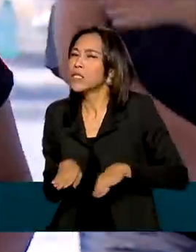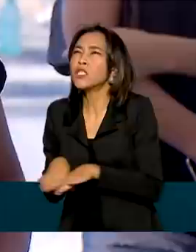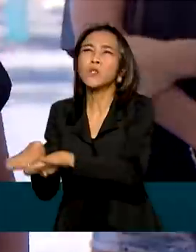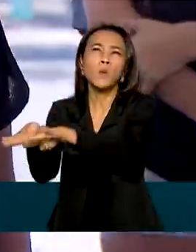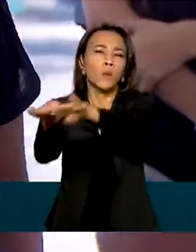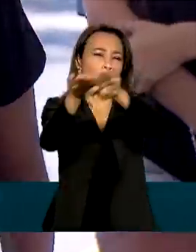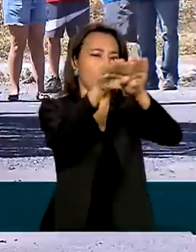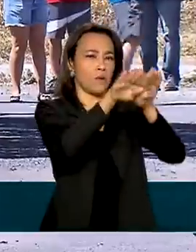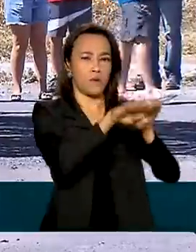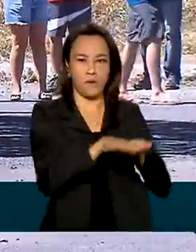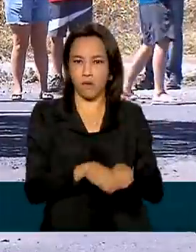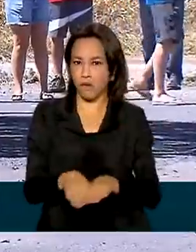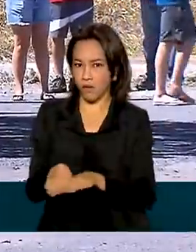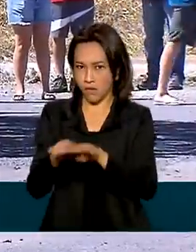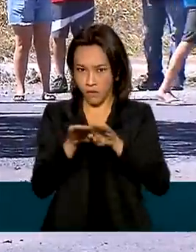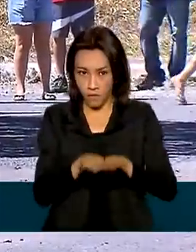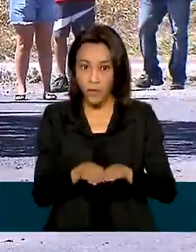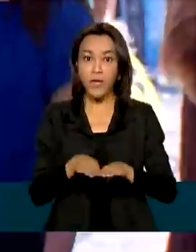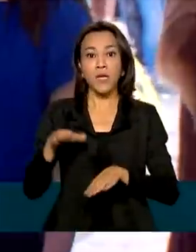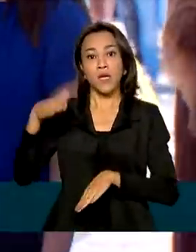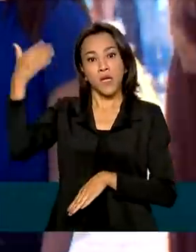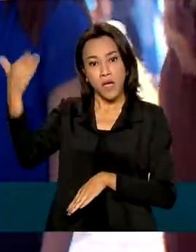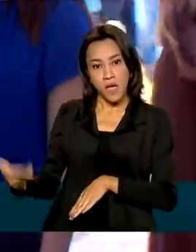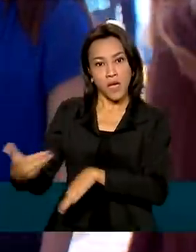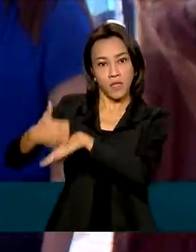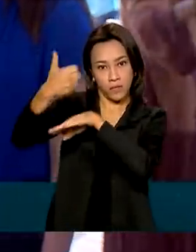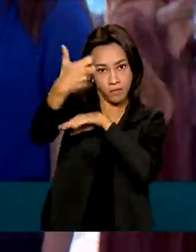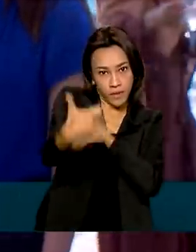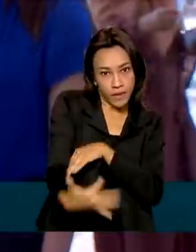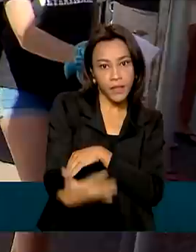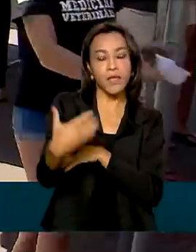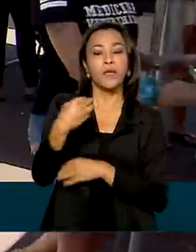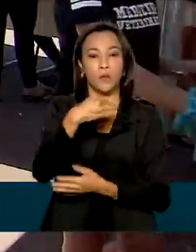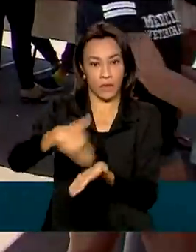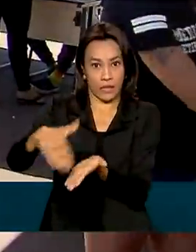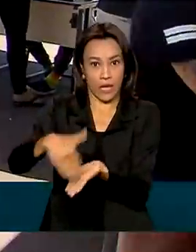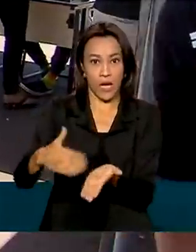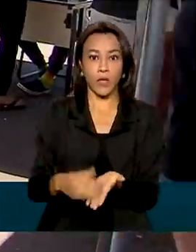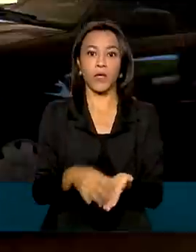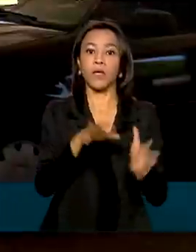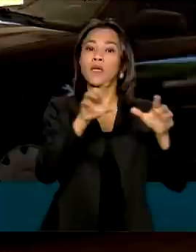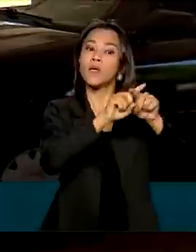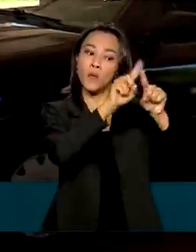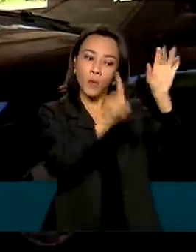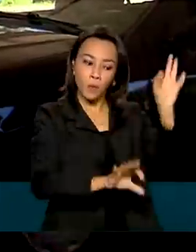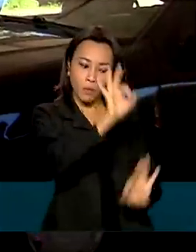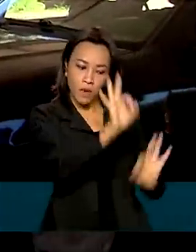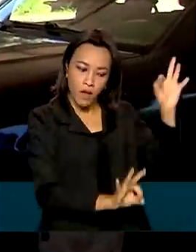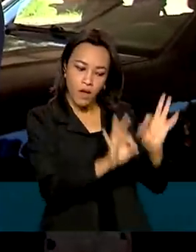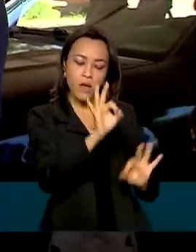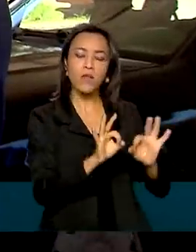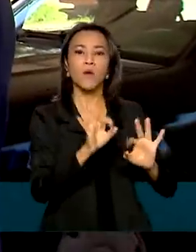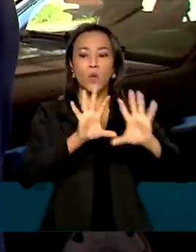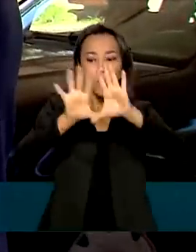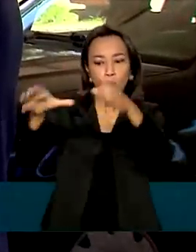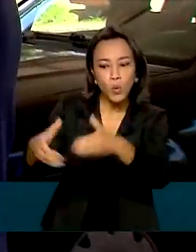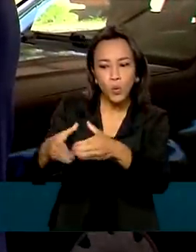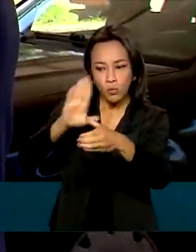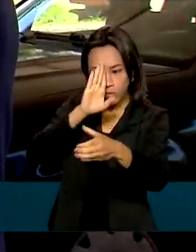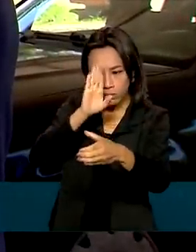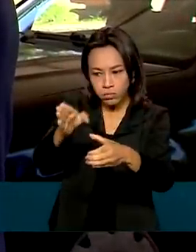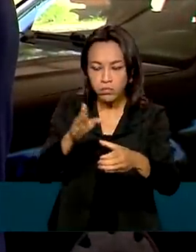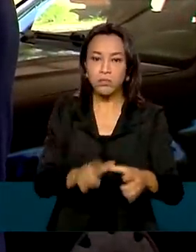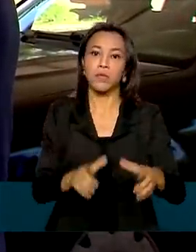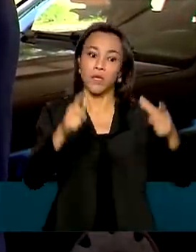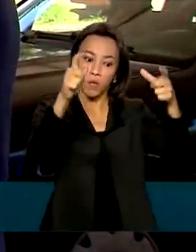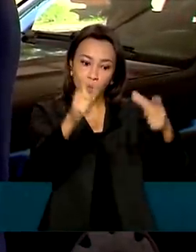todos os estados. Segundo ele, o PNI foi elaborado sobre grupos prioritários, capacidade diária